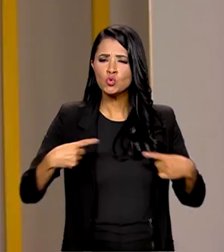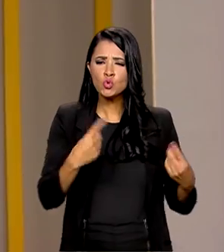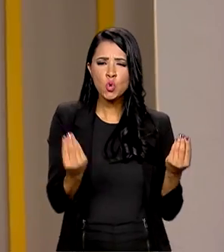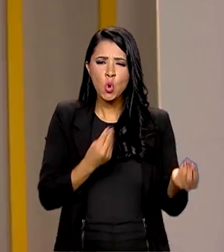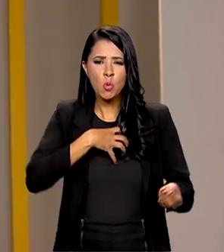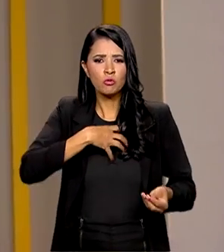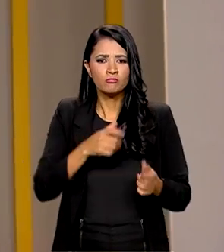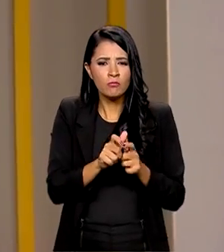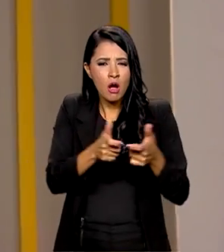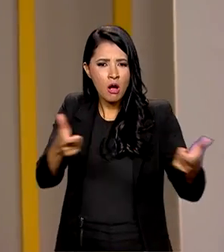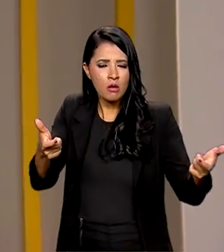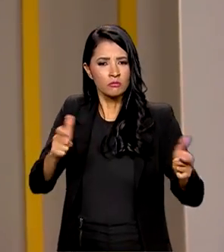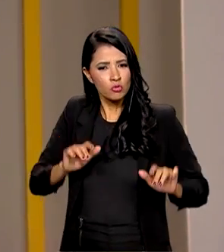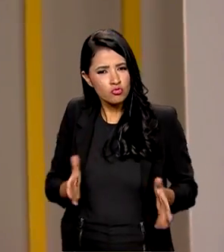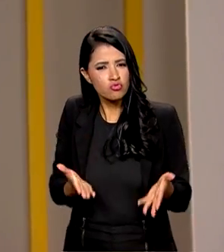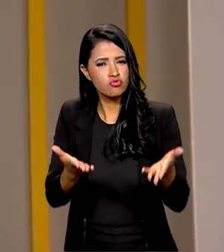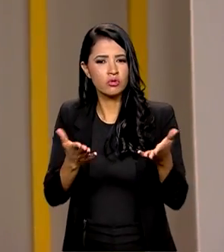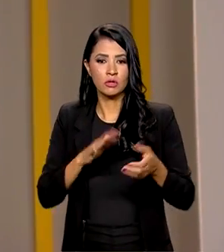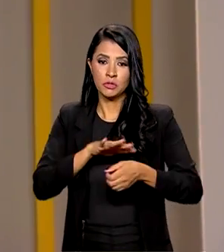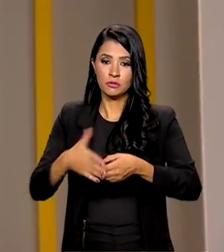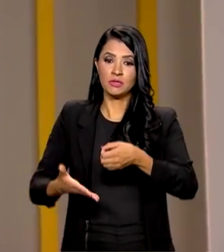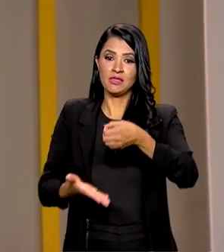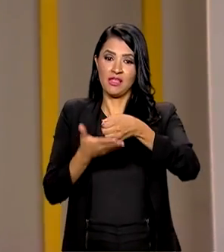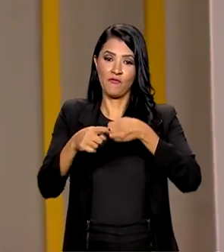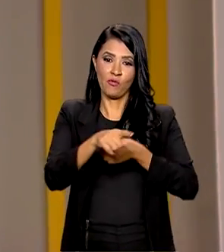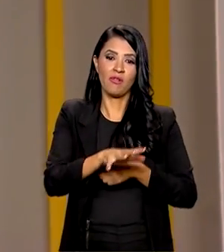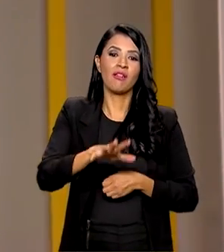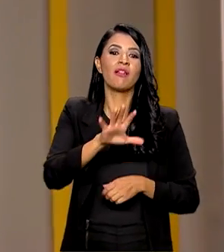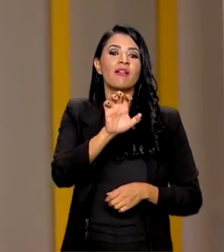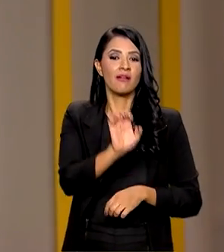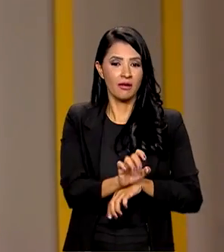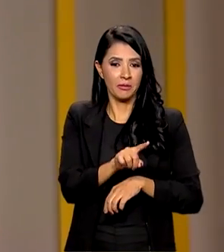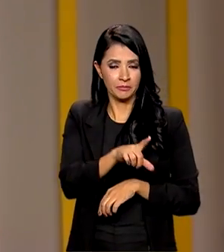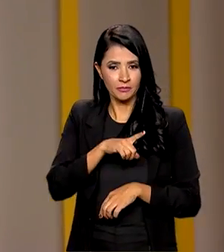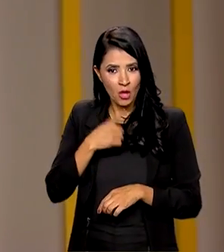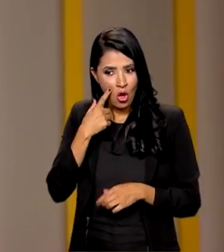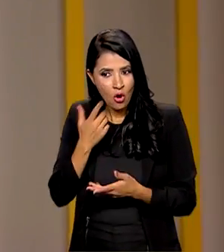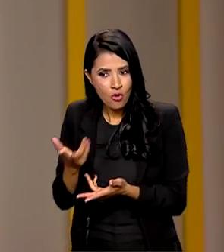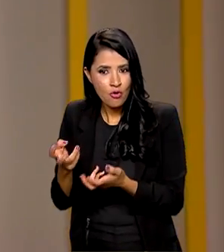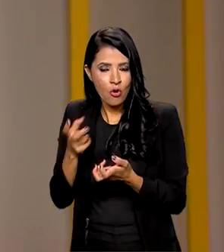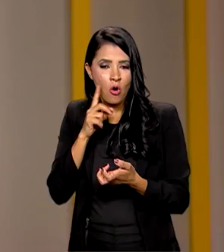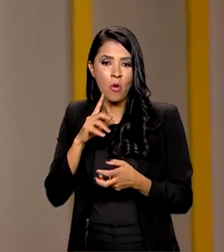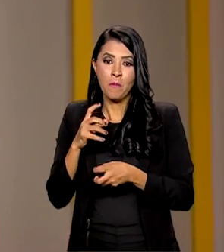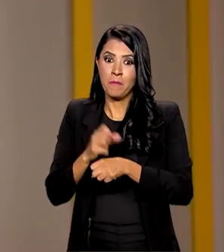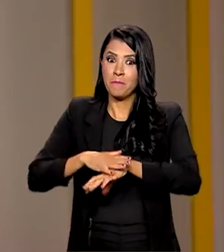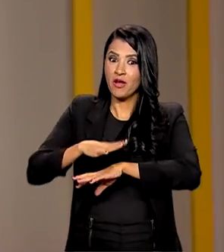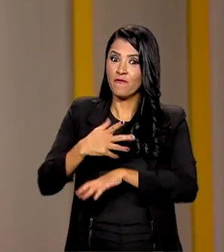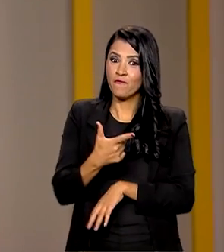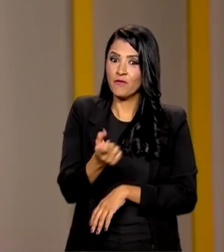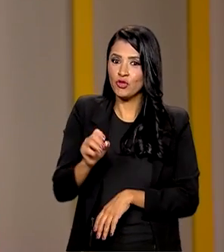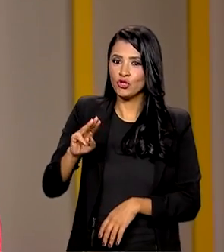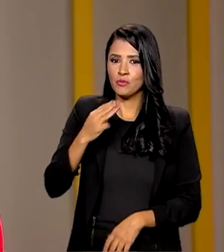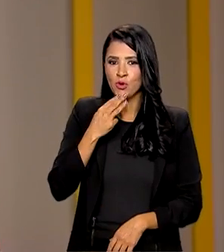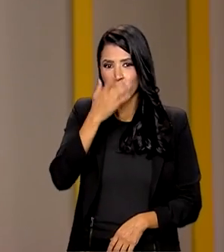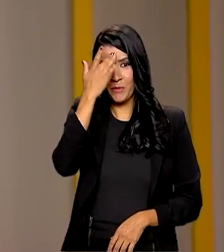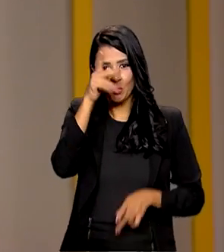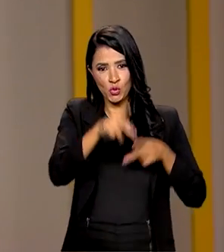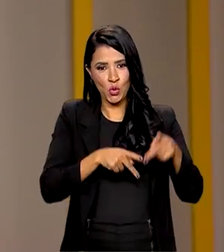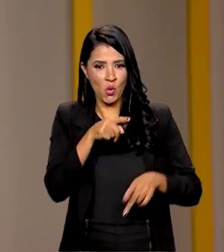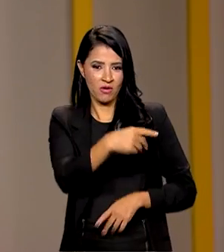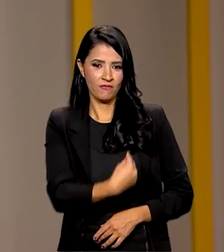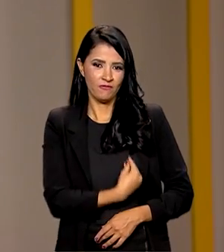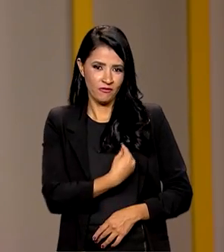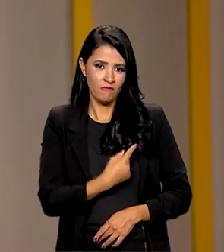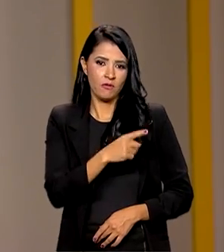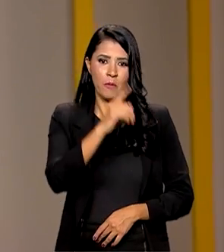e ampliar o desenvolvimento sustentável na região, considerando os mais de 20 milhões de habitantes que vivem apenas no